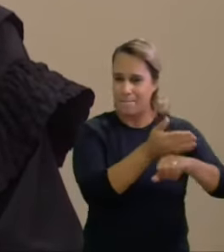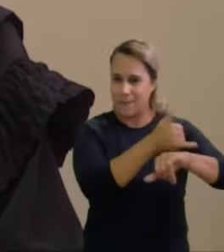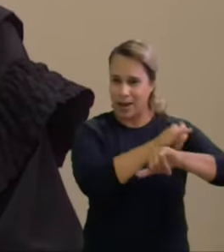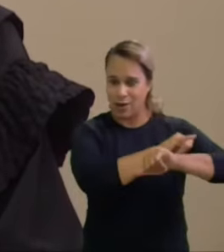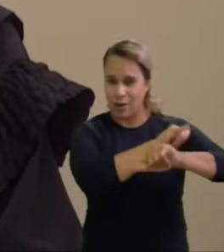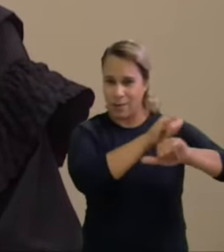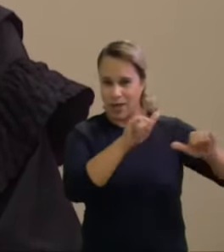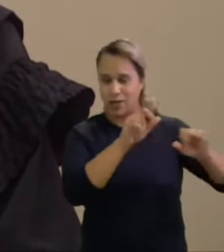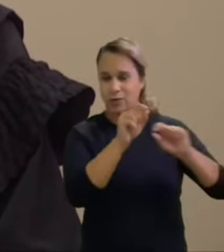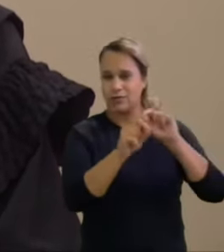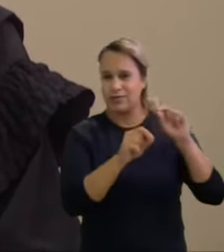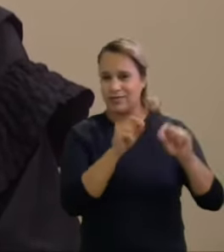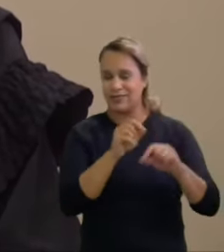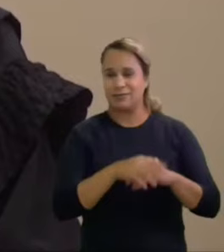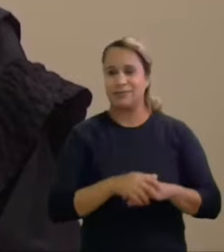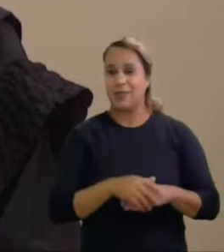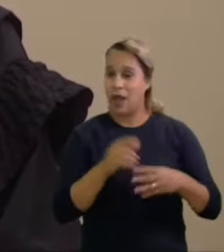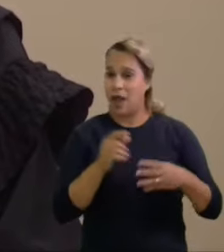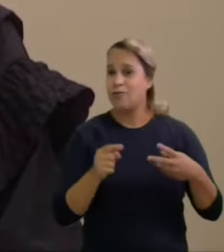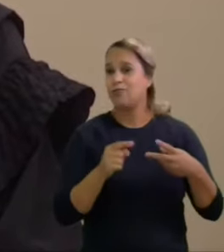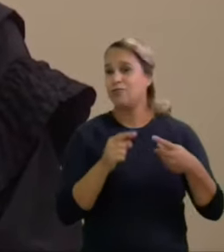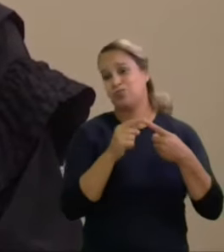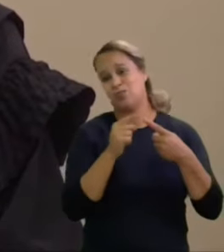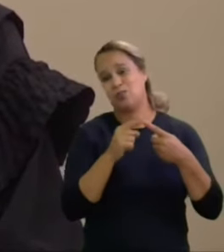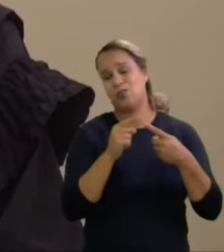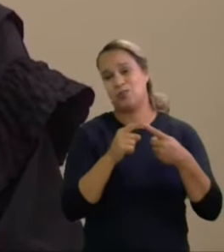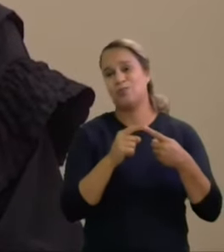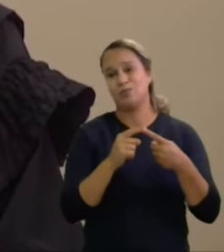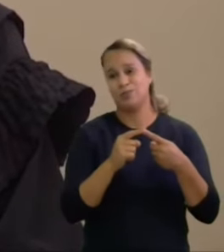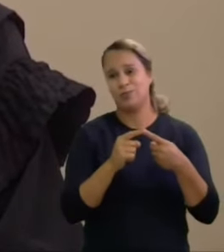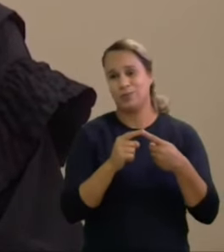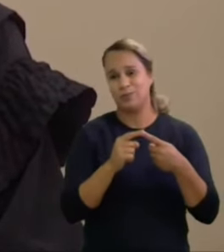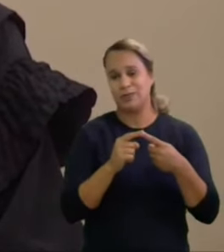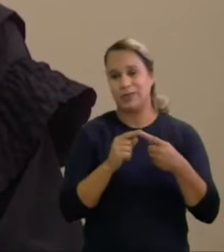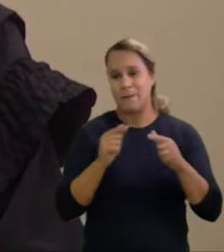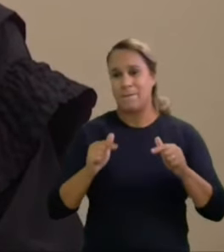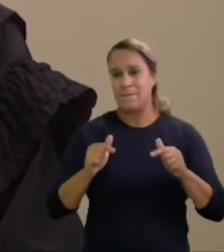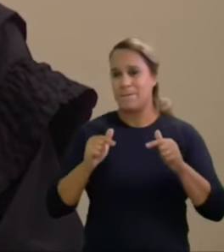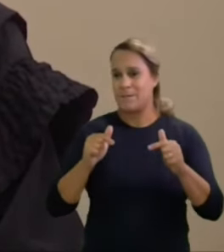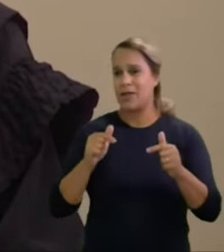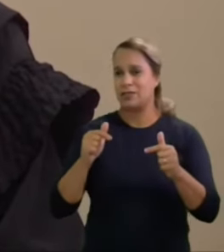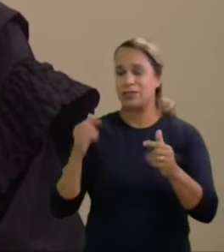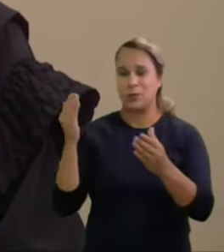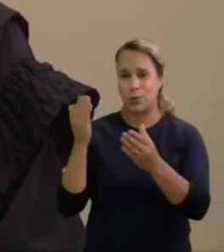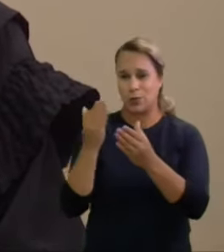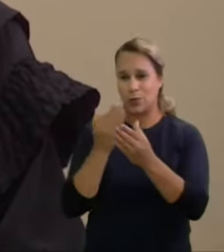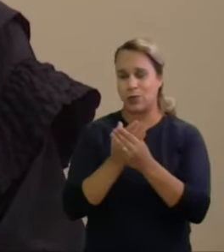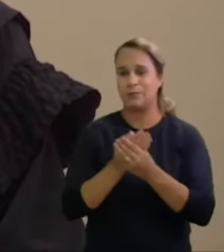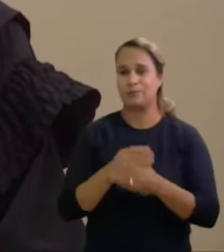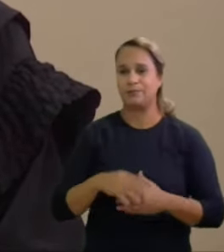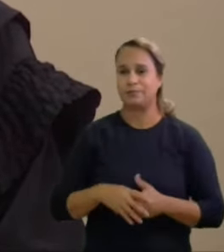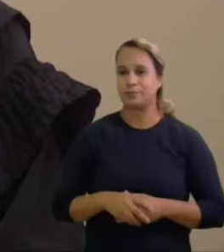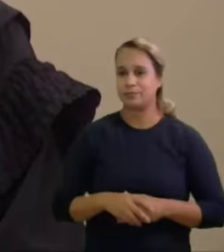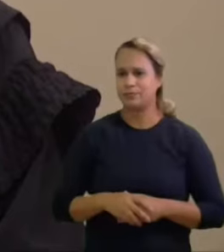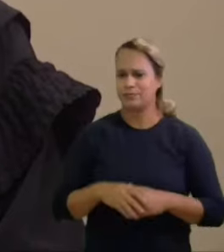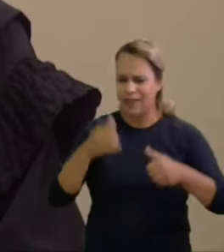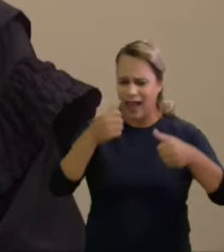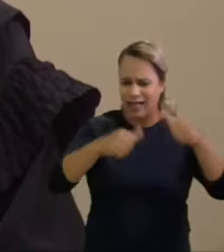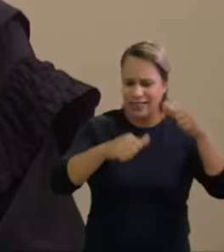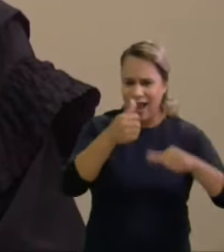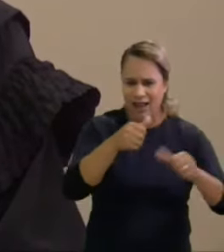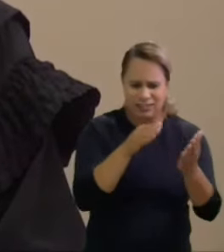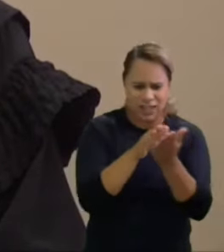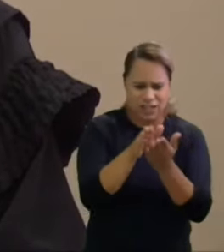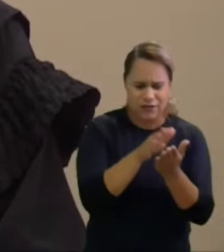vetores para se aferir à ocorrência do ilícito conforme exposto ao longo da análise individualizada das despesas